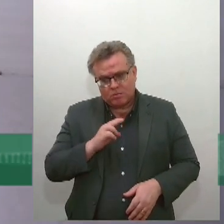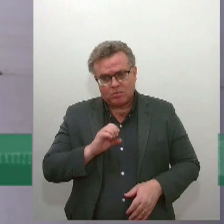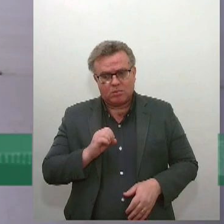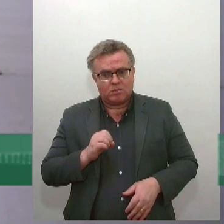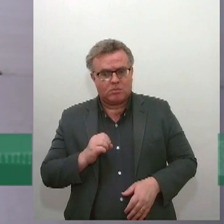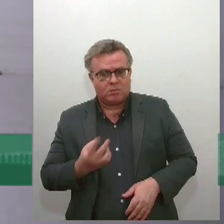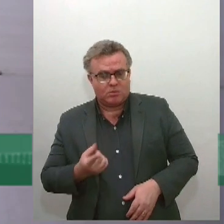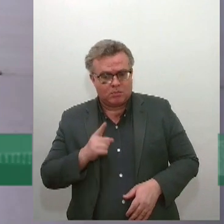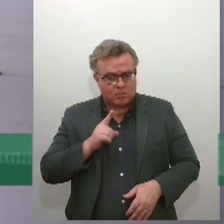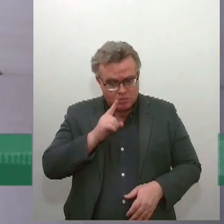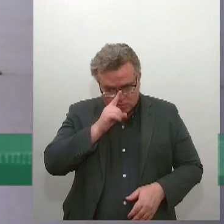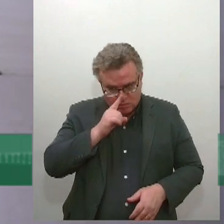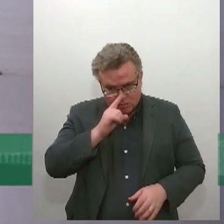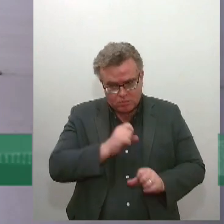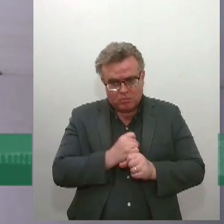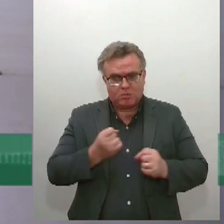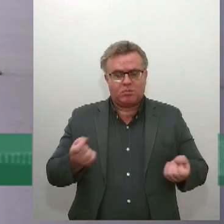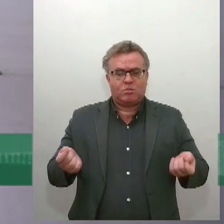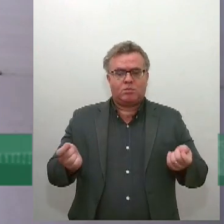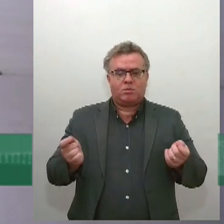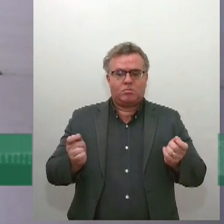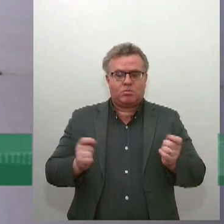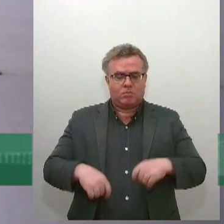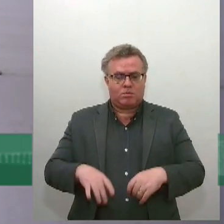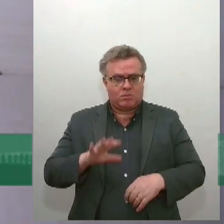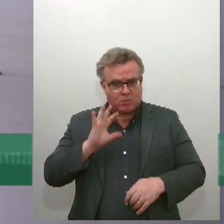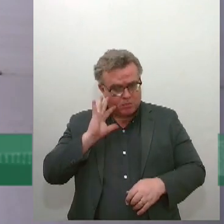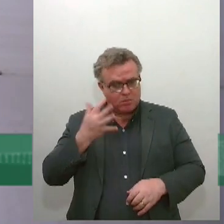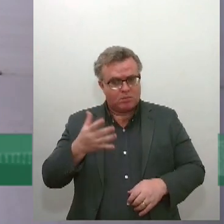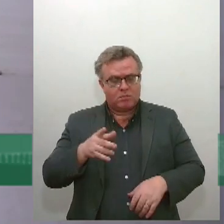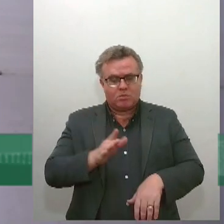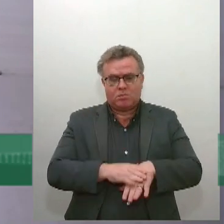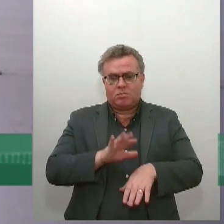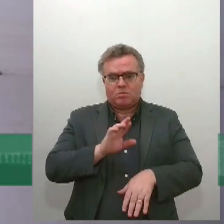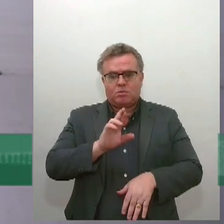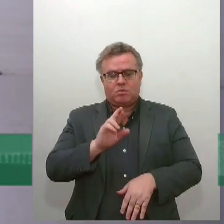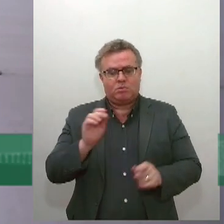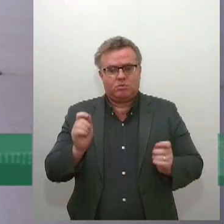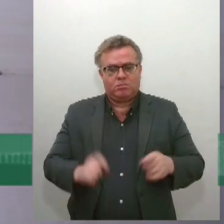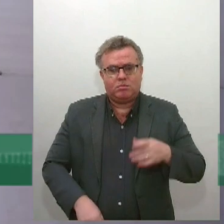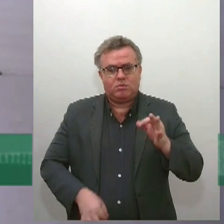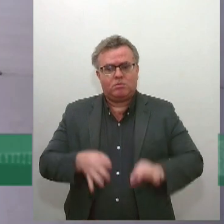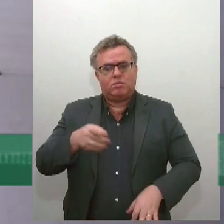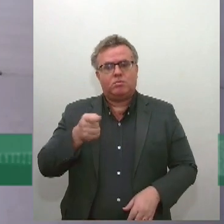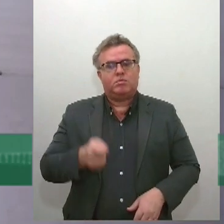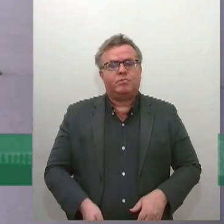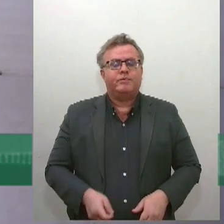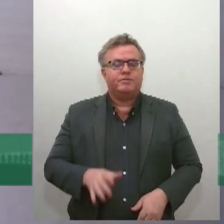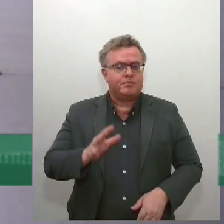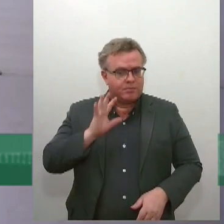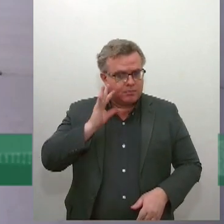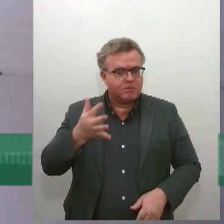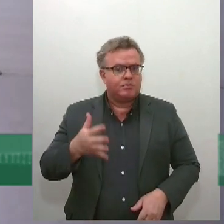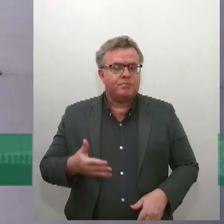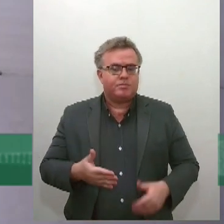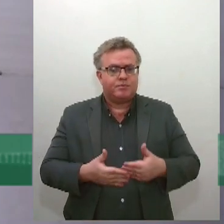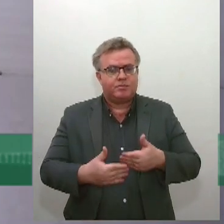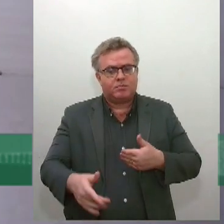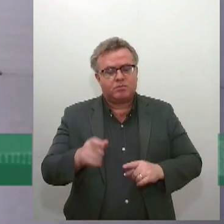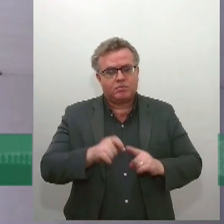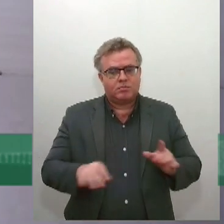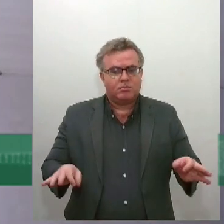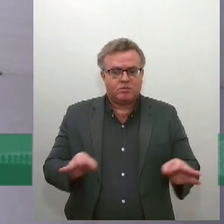irreparável, poderá decidir monocraticamente, devendo o tribunal resolver essa decisão no prazo de 30 dias corridos